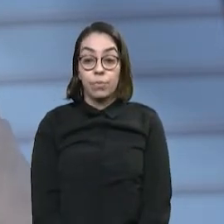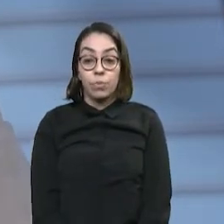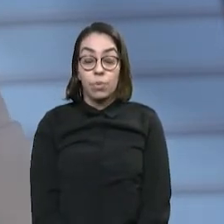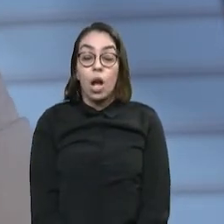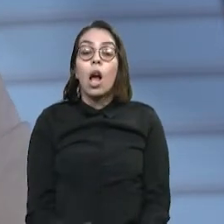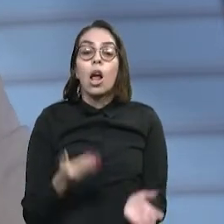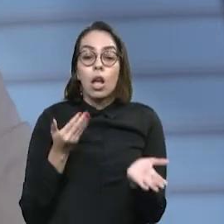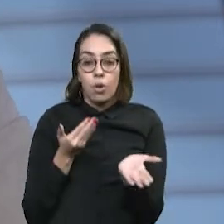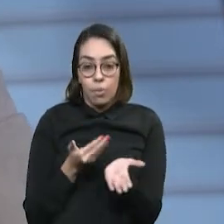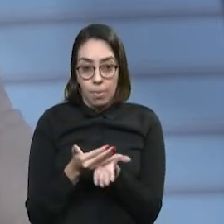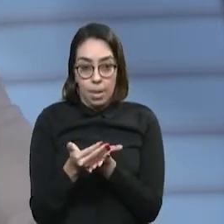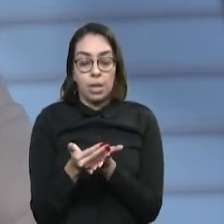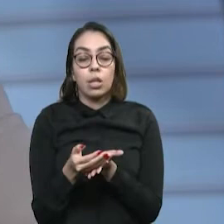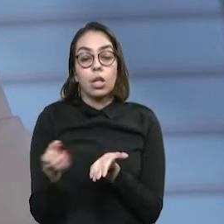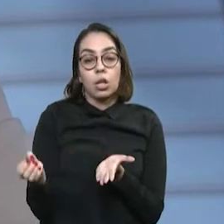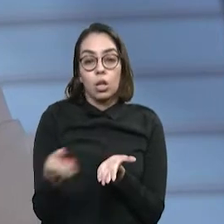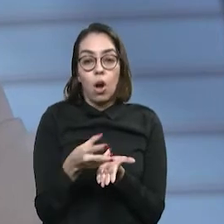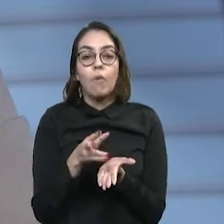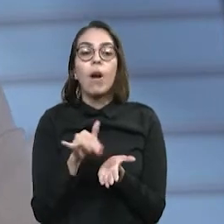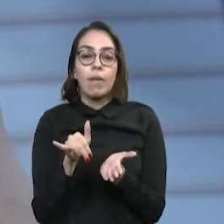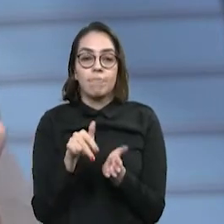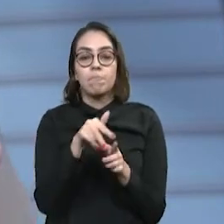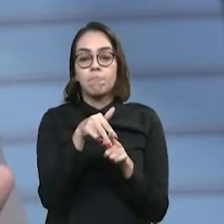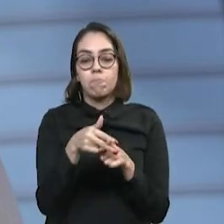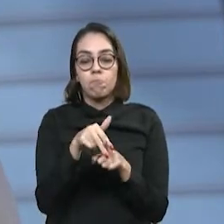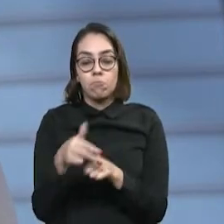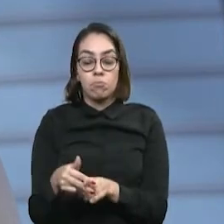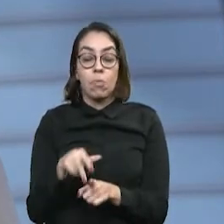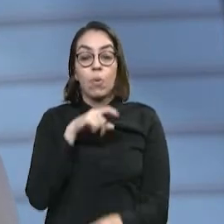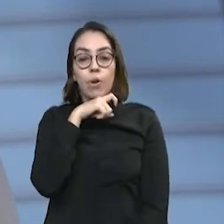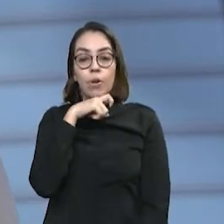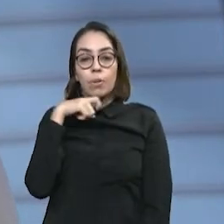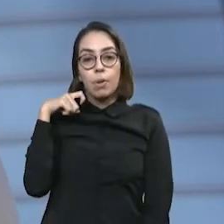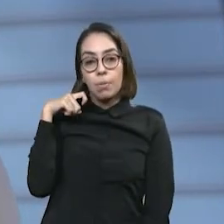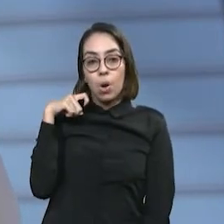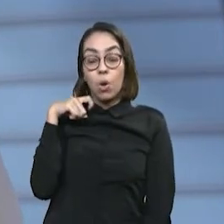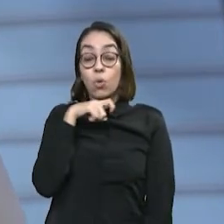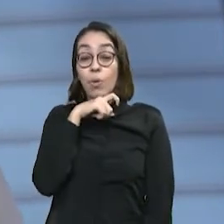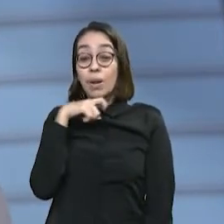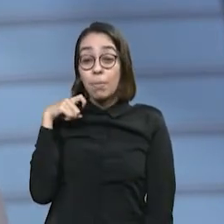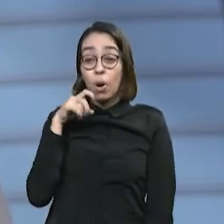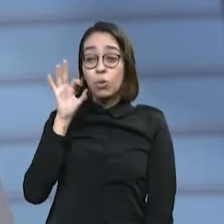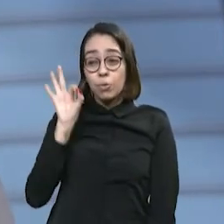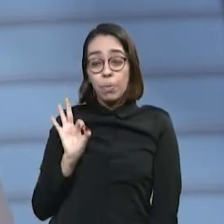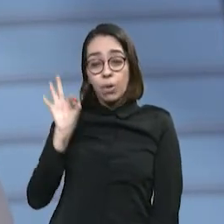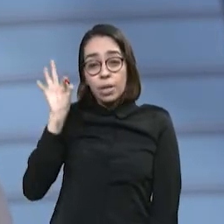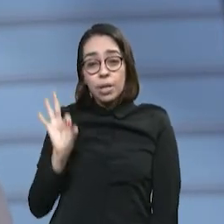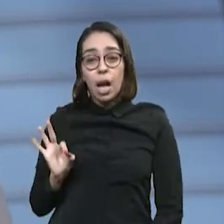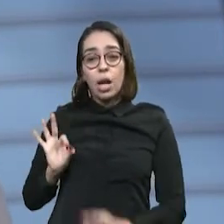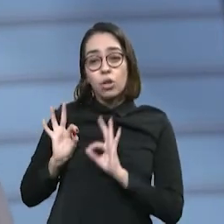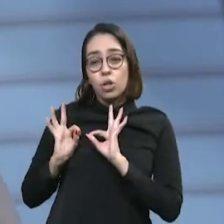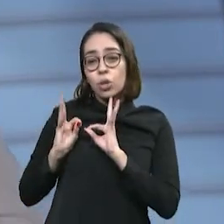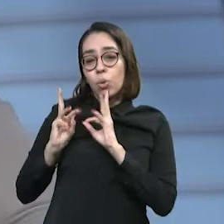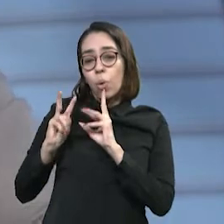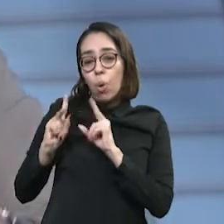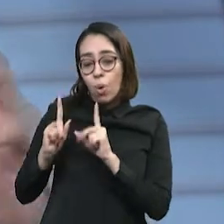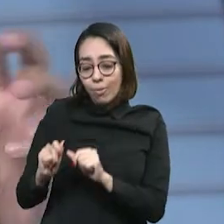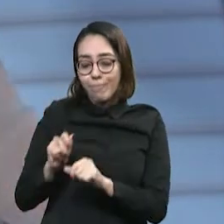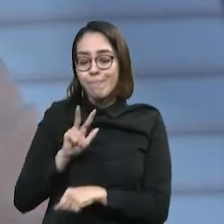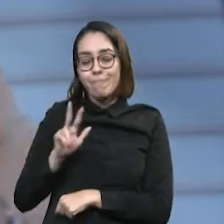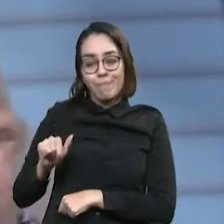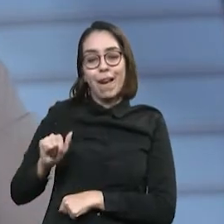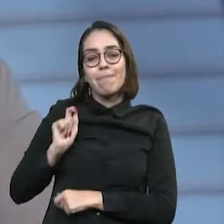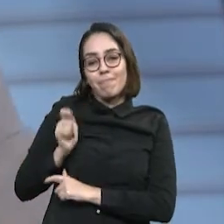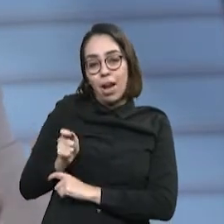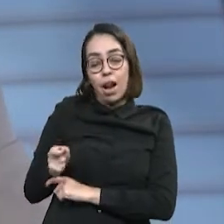parcela, o reajuste é muito grande, porque vem toda aquela carga tributária acumulada, vem a partir da 9ª parcela. E não tem nenhum